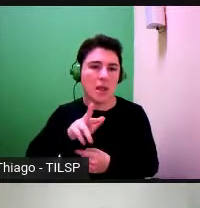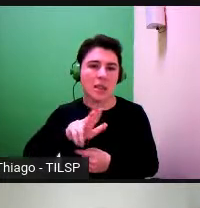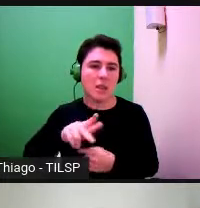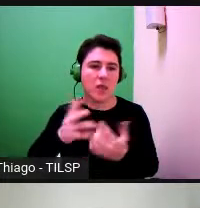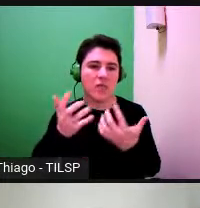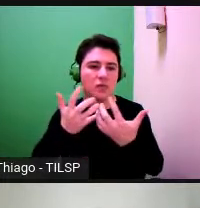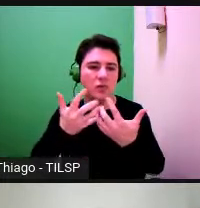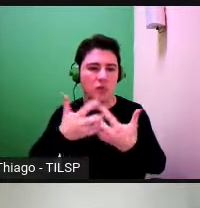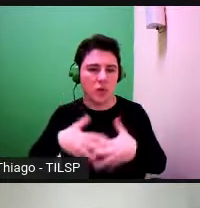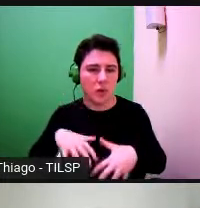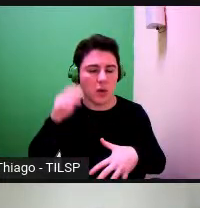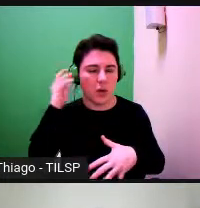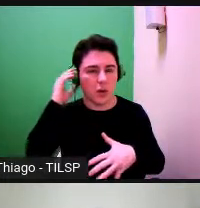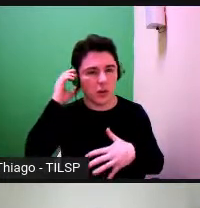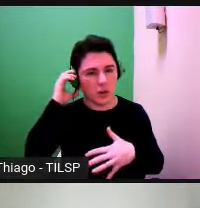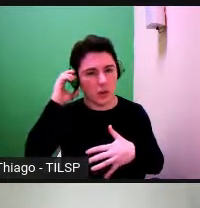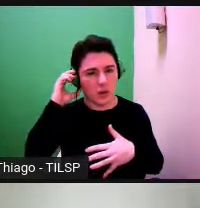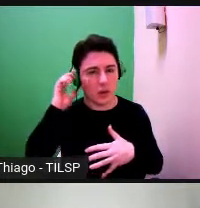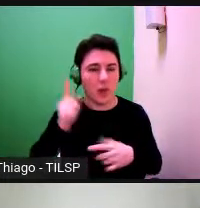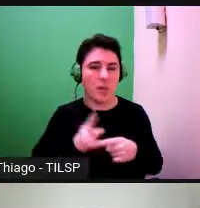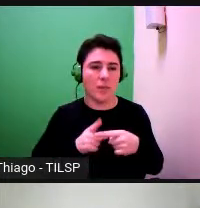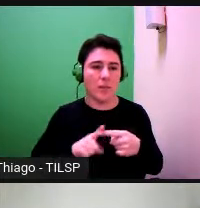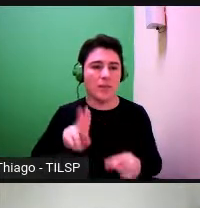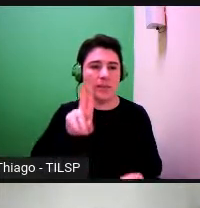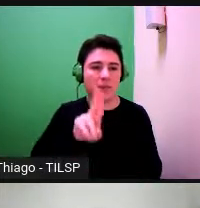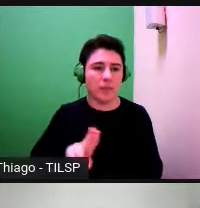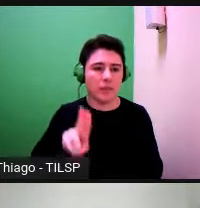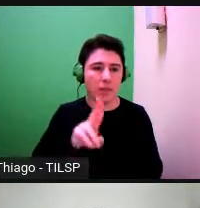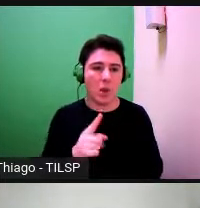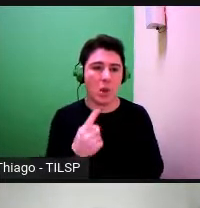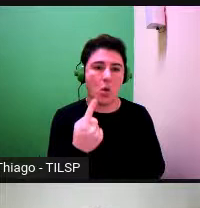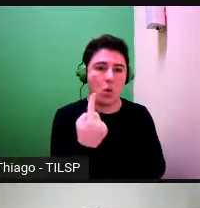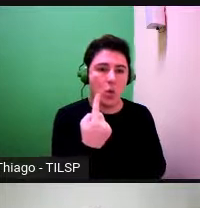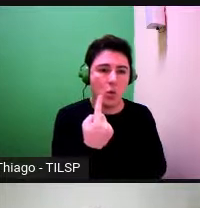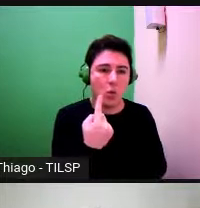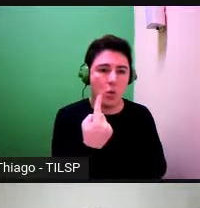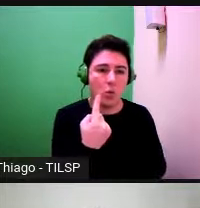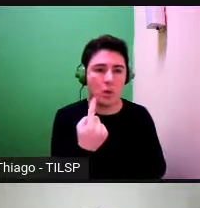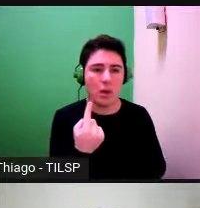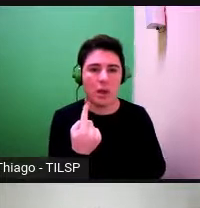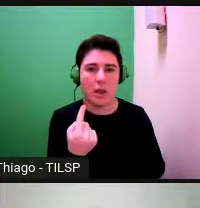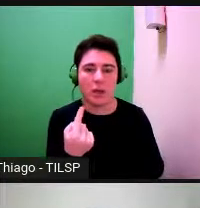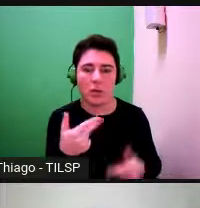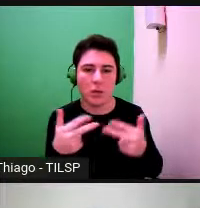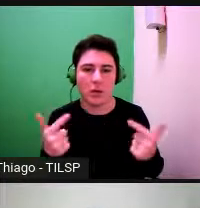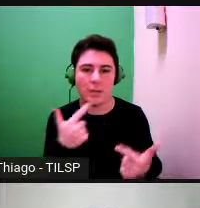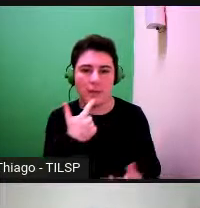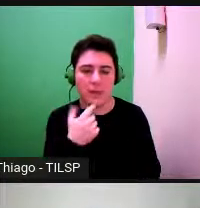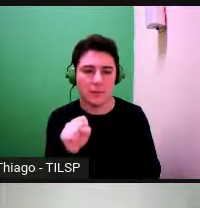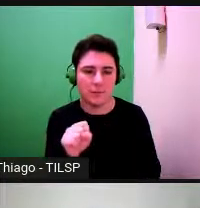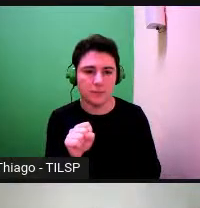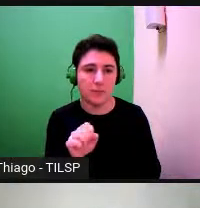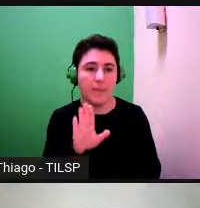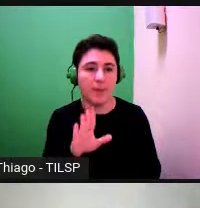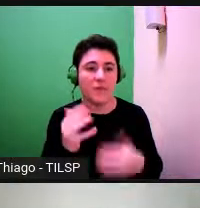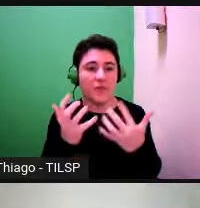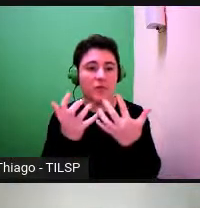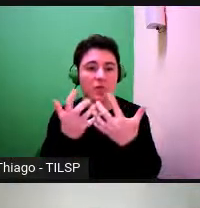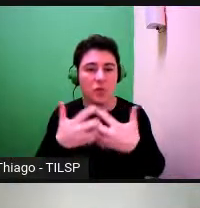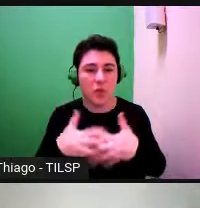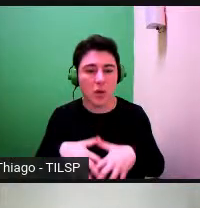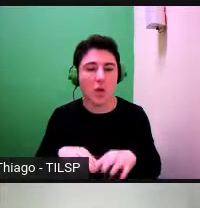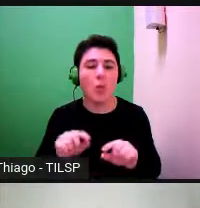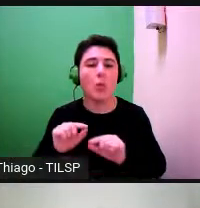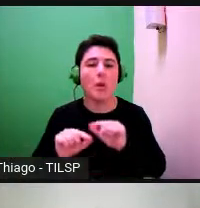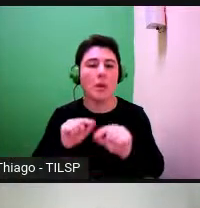por se usar ou se reconhecer uma unidade linguística funciona como um pacote em que